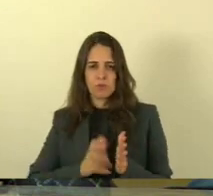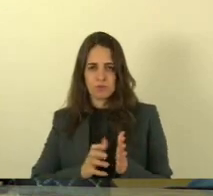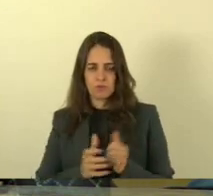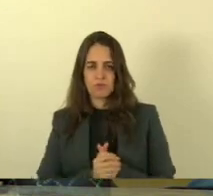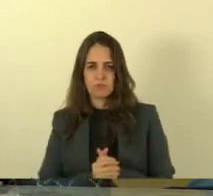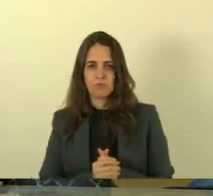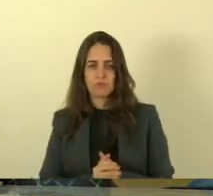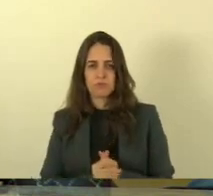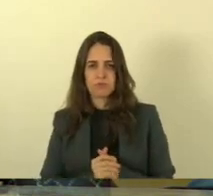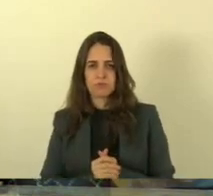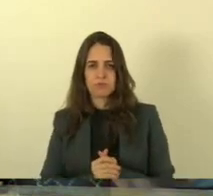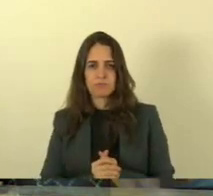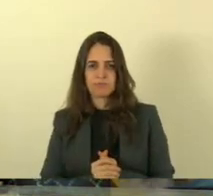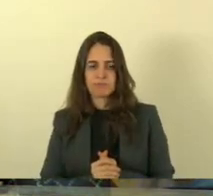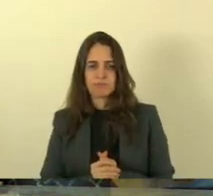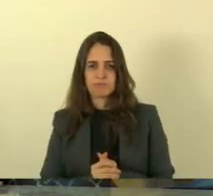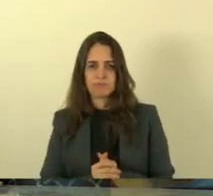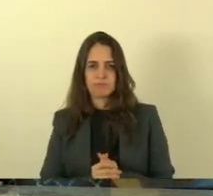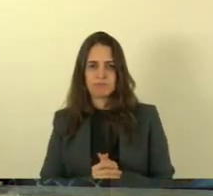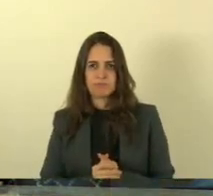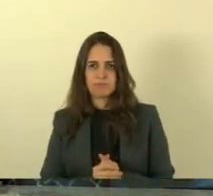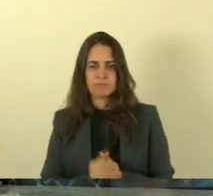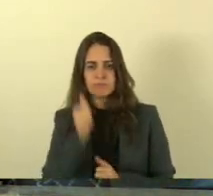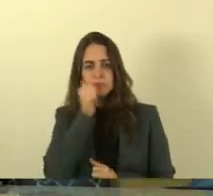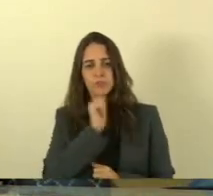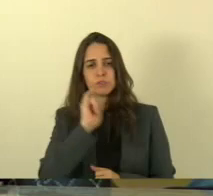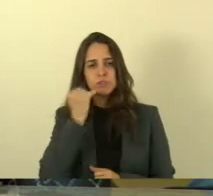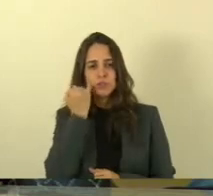patriota e pdt com a palavra deputada janete sá